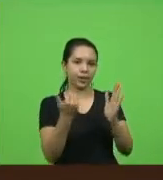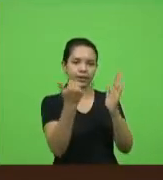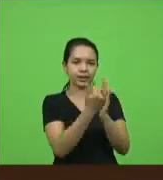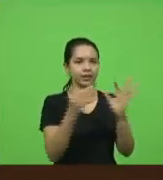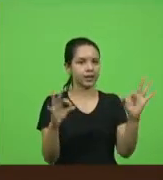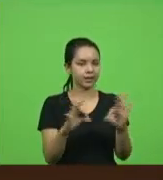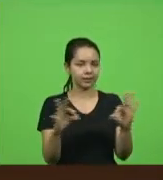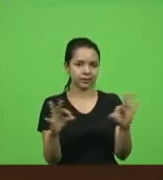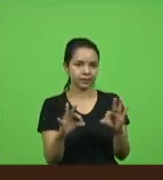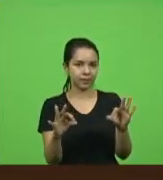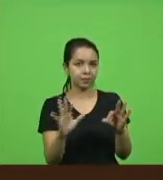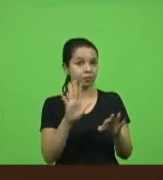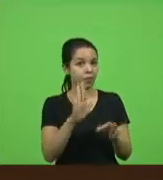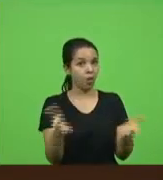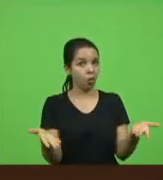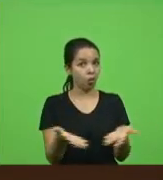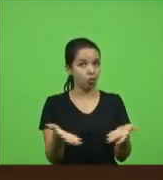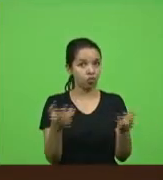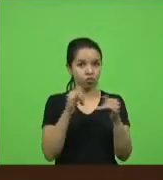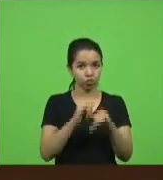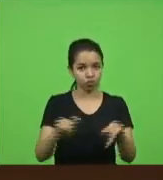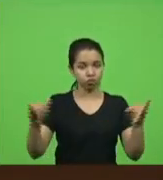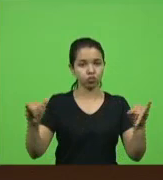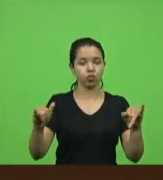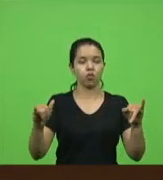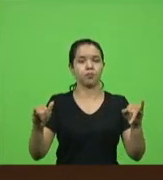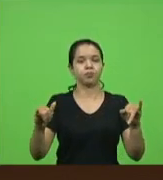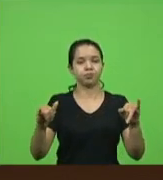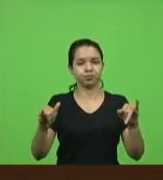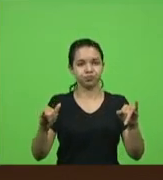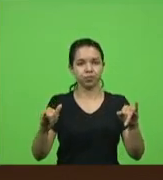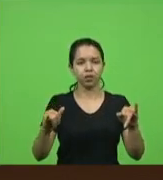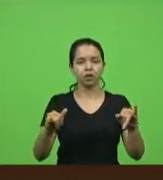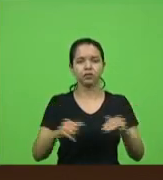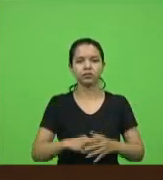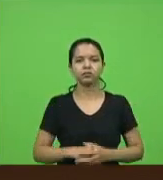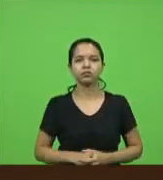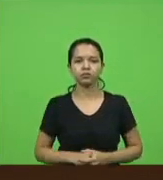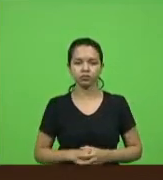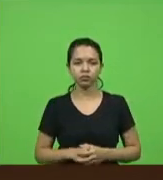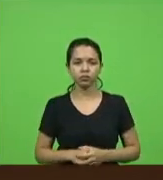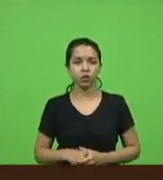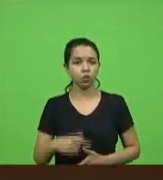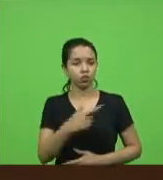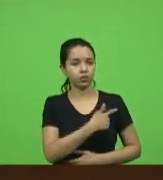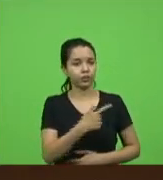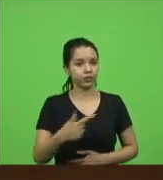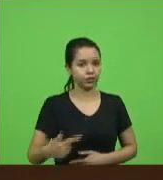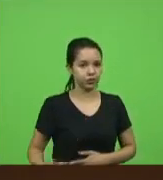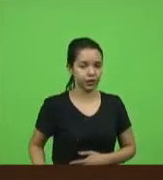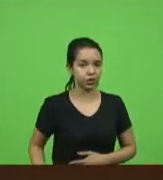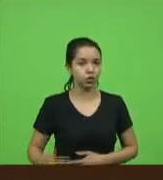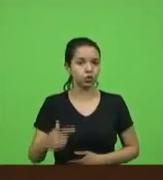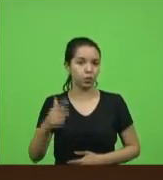hoje saiu a matéria deputado sargento Lima deputado Ivan Ates que o governo do Pará